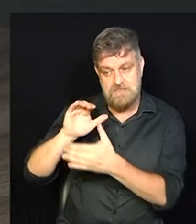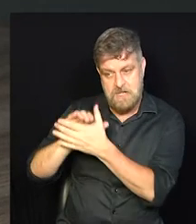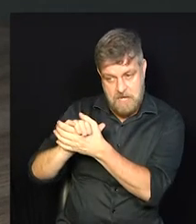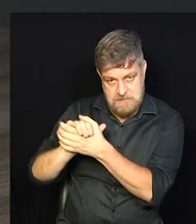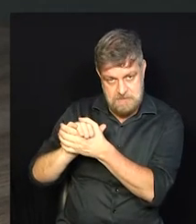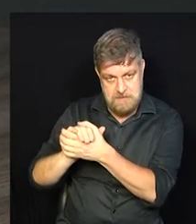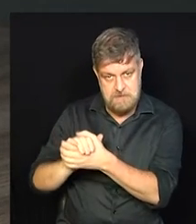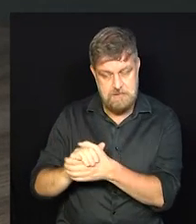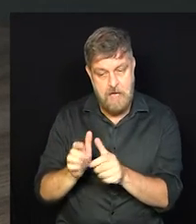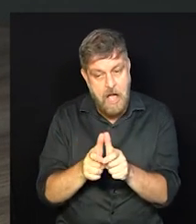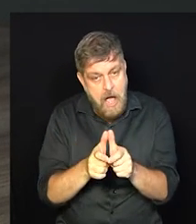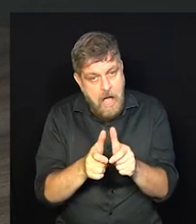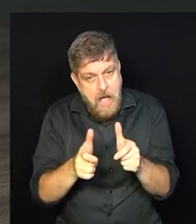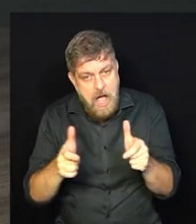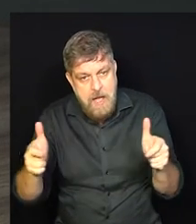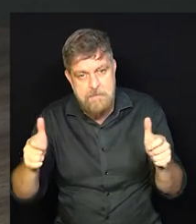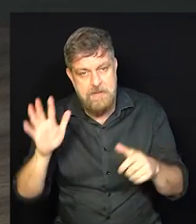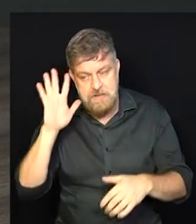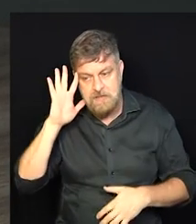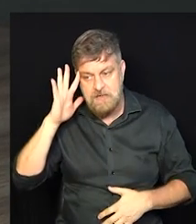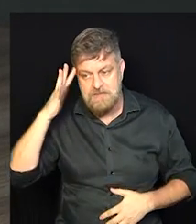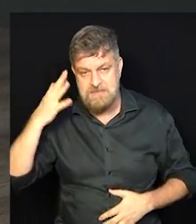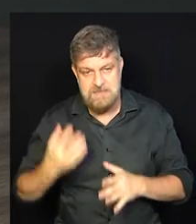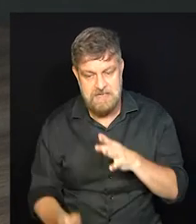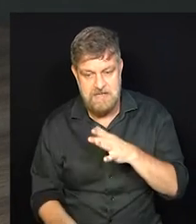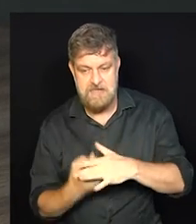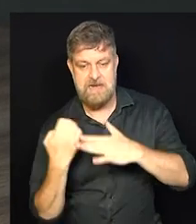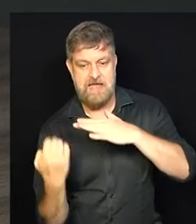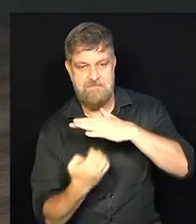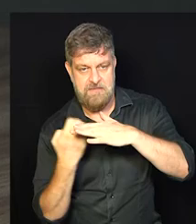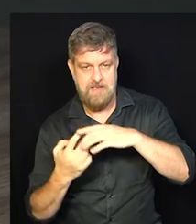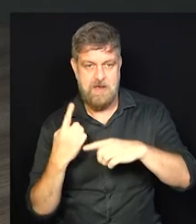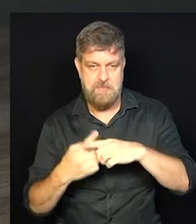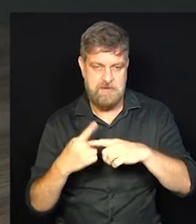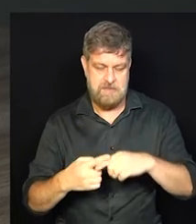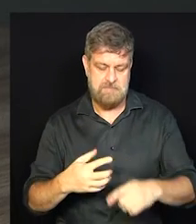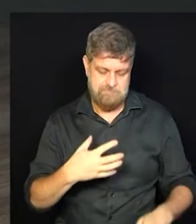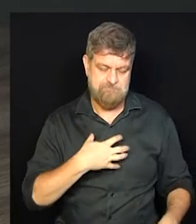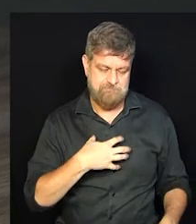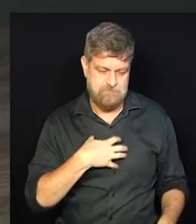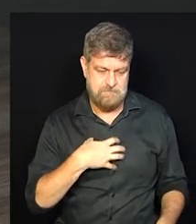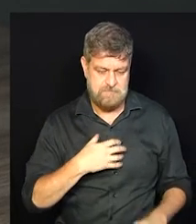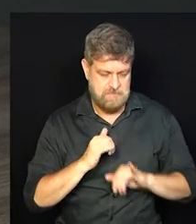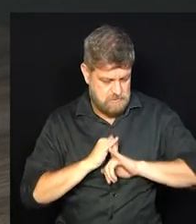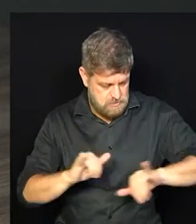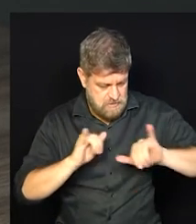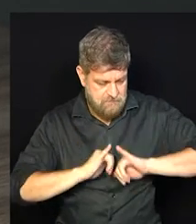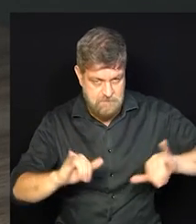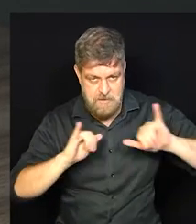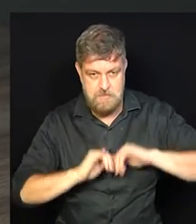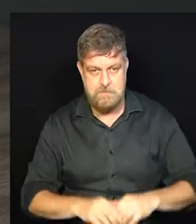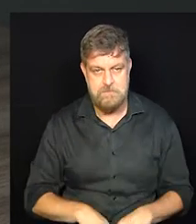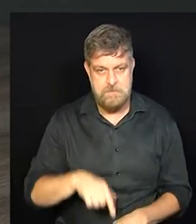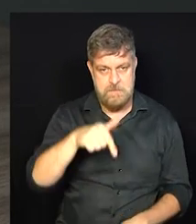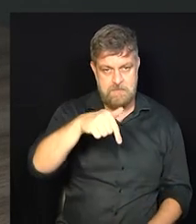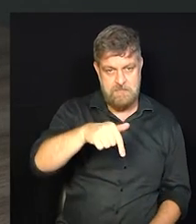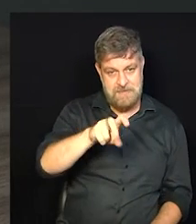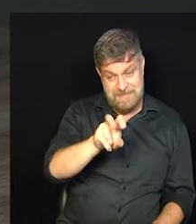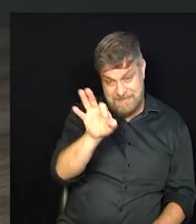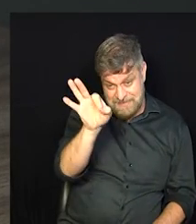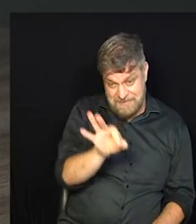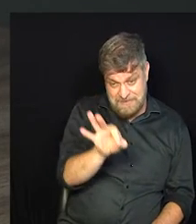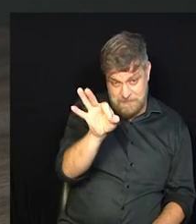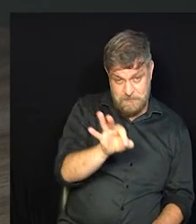é casada, a maioria decide empreender pelas razões emocionais que a gente inclusive já falou aqui, 75